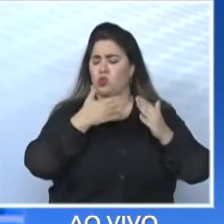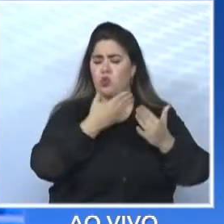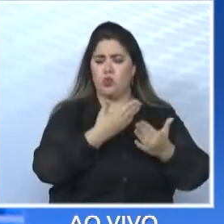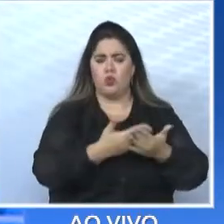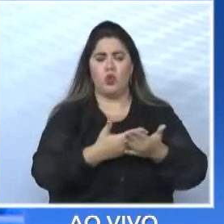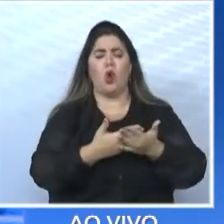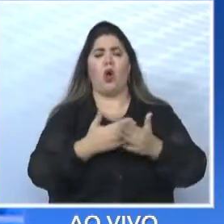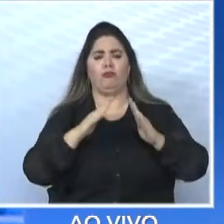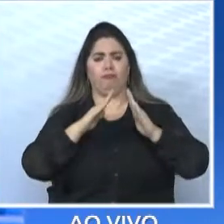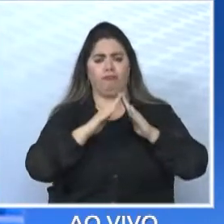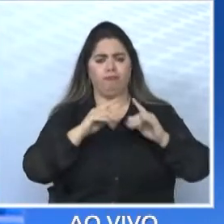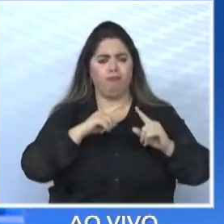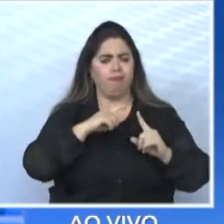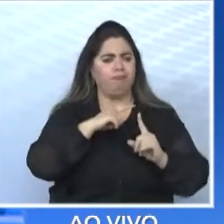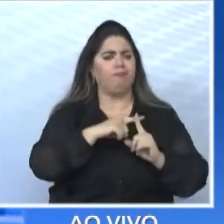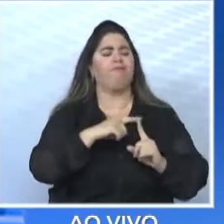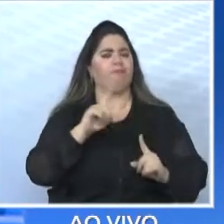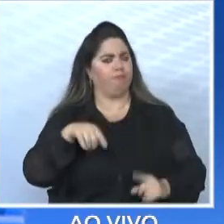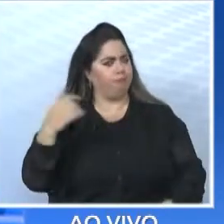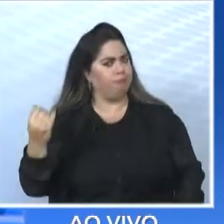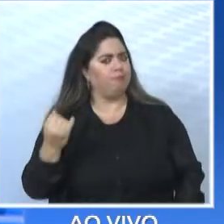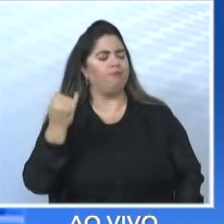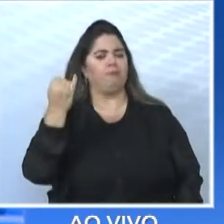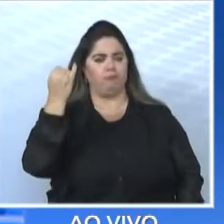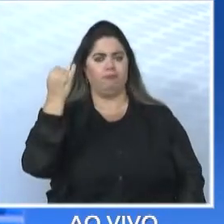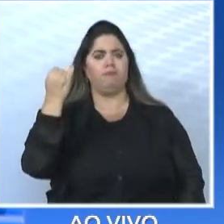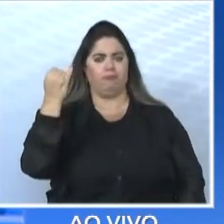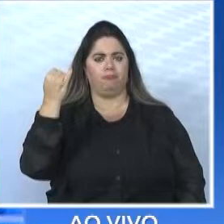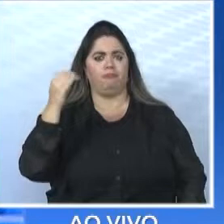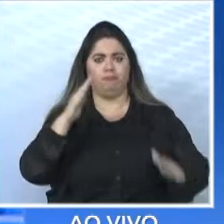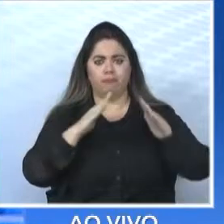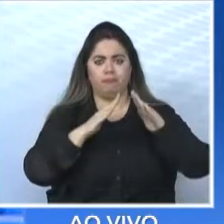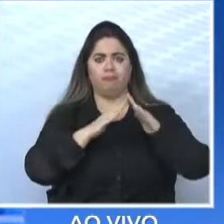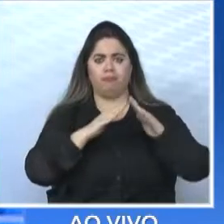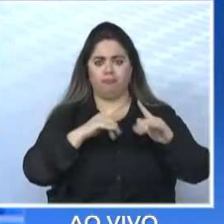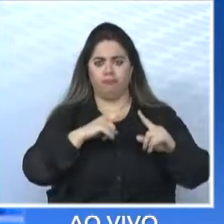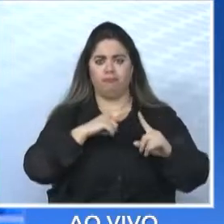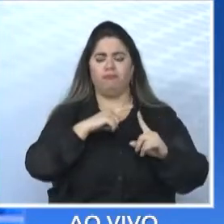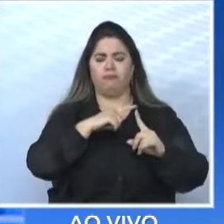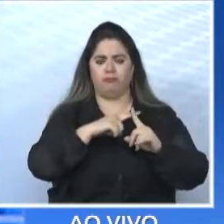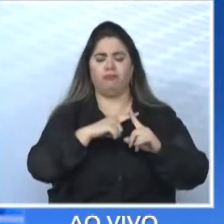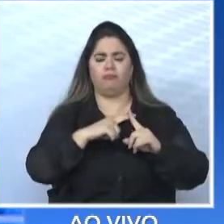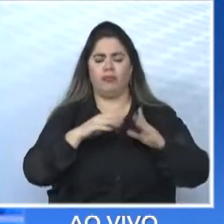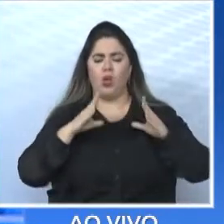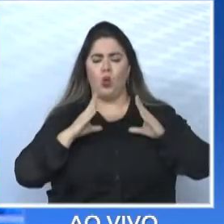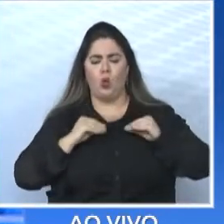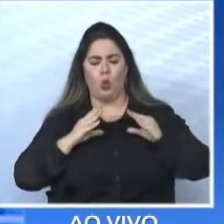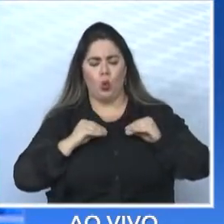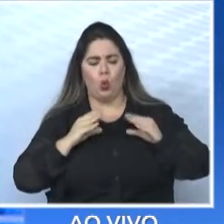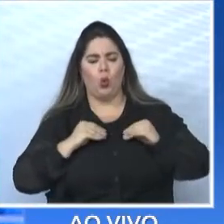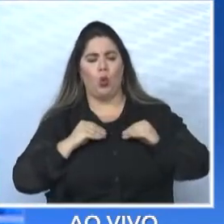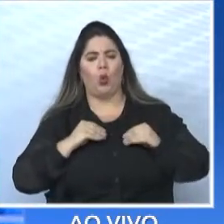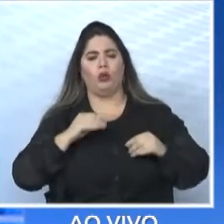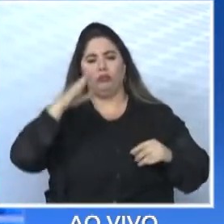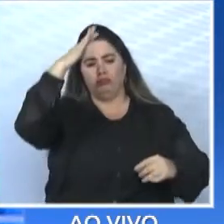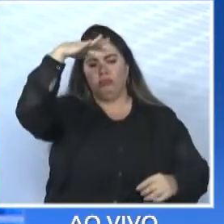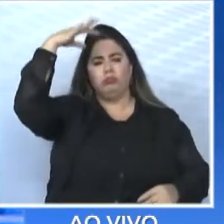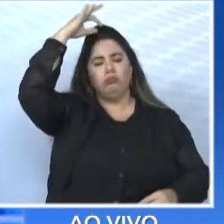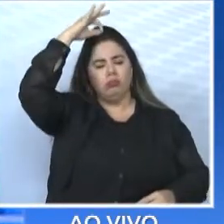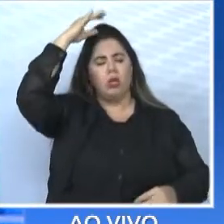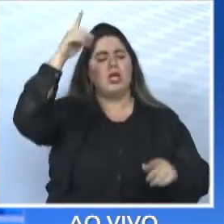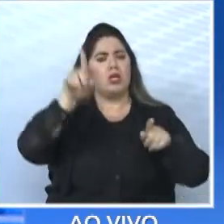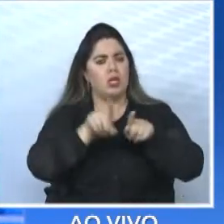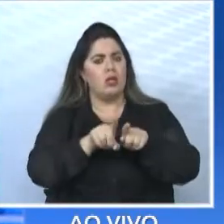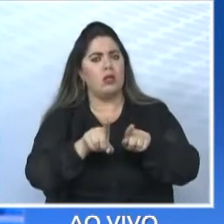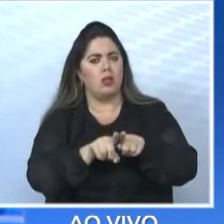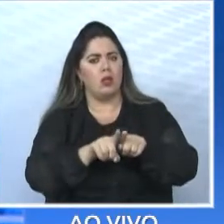importantíssimo esse processo. A igreja dá conforto espiritual para as pessoas. A igreja dá um conforto que nós, do